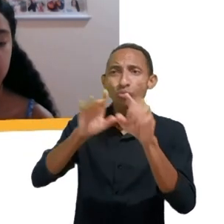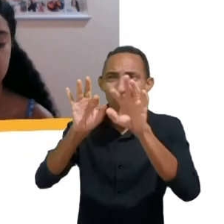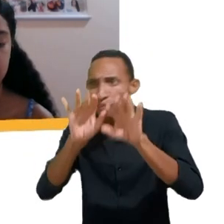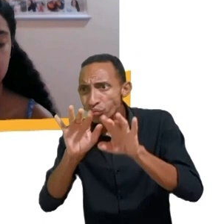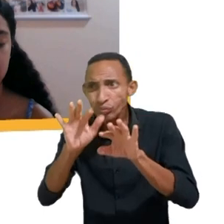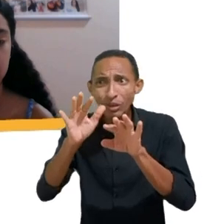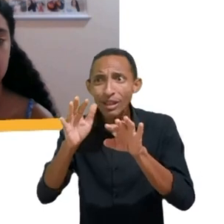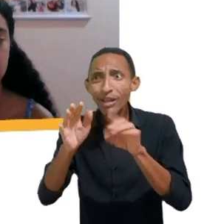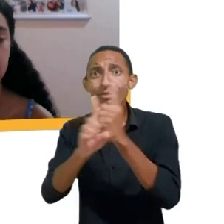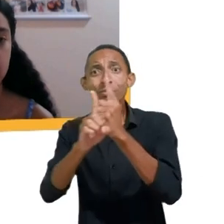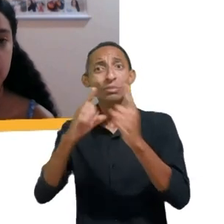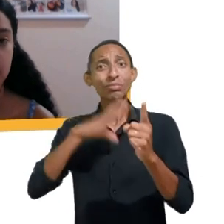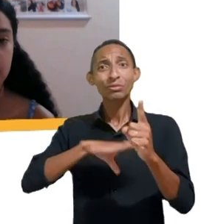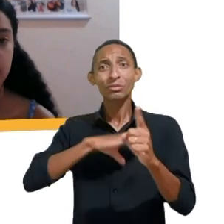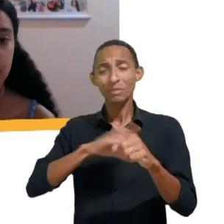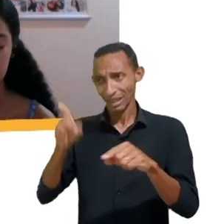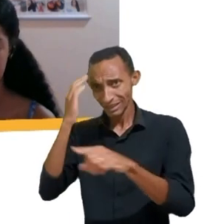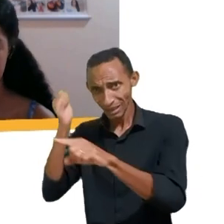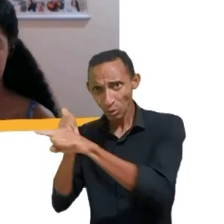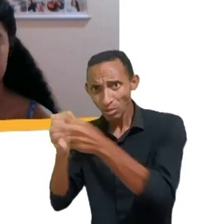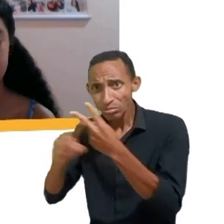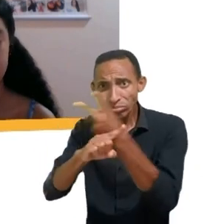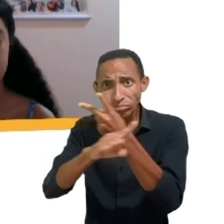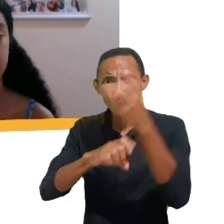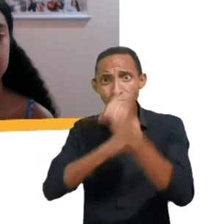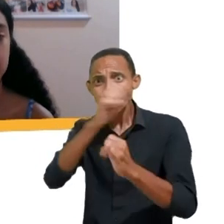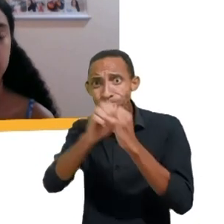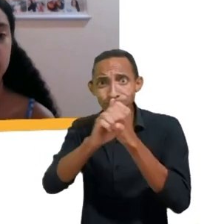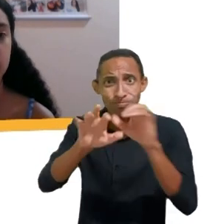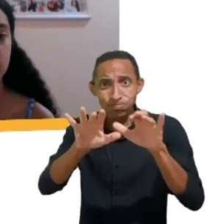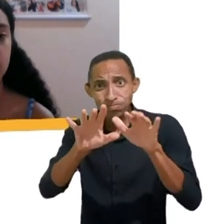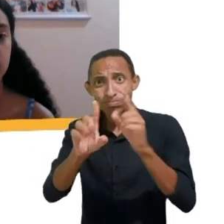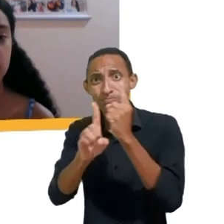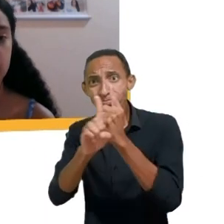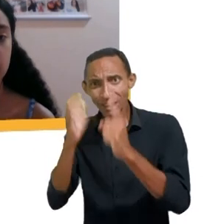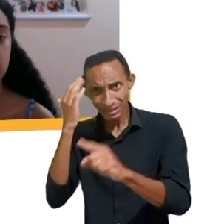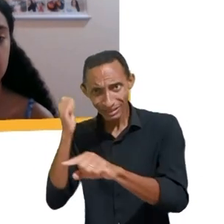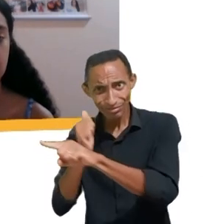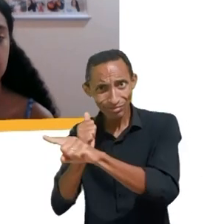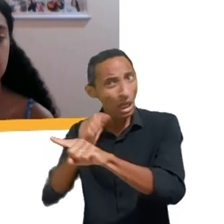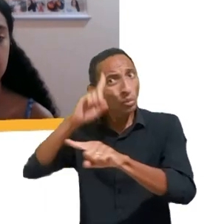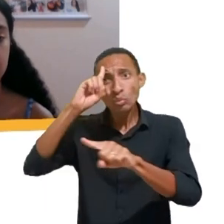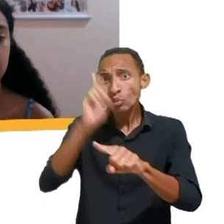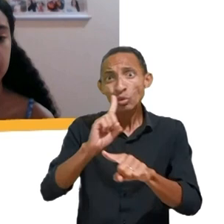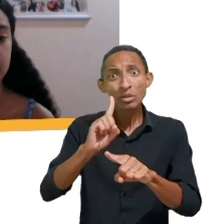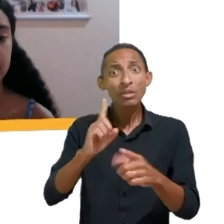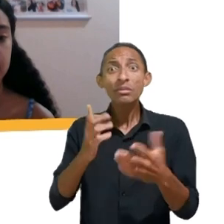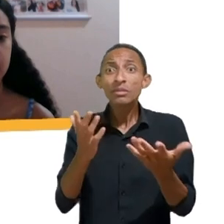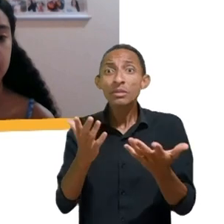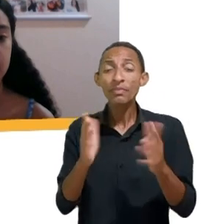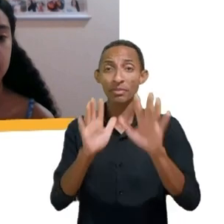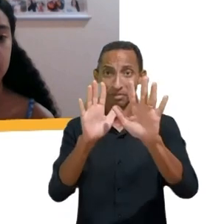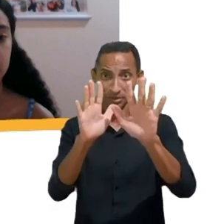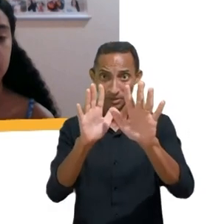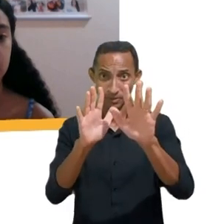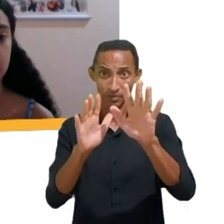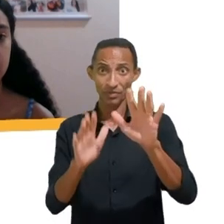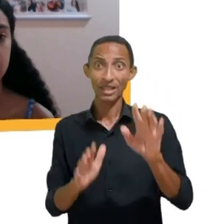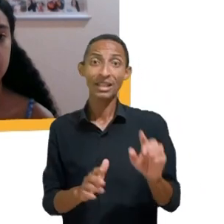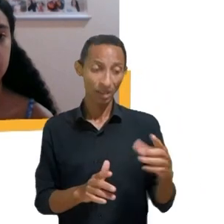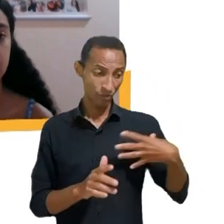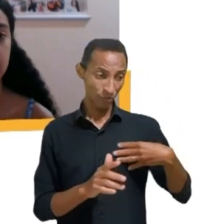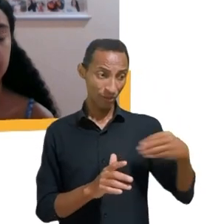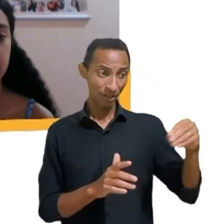difícil colocar essa responsabilidade sobre as costas, sobre os ombros dos pais, das famílias,